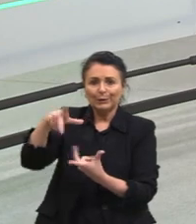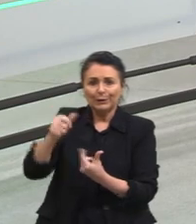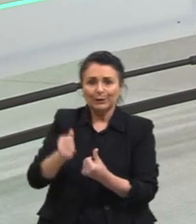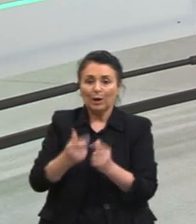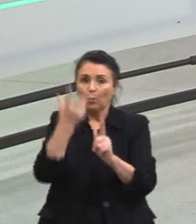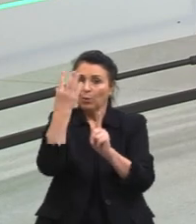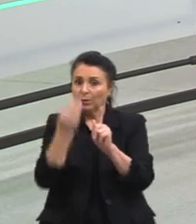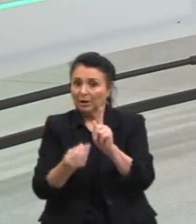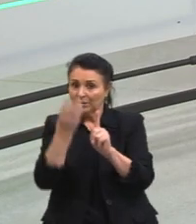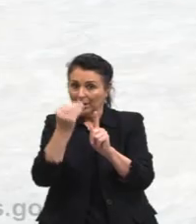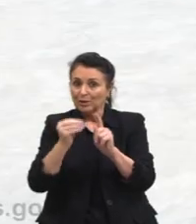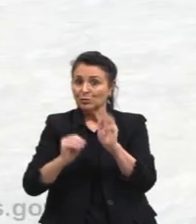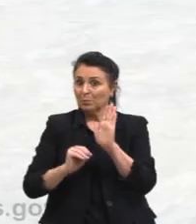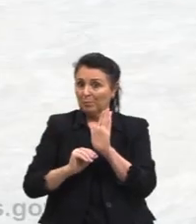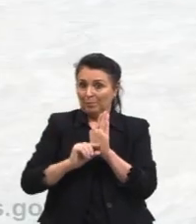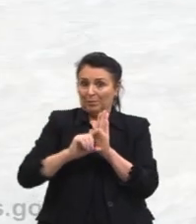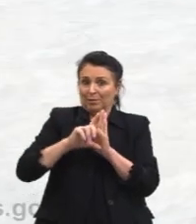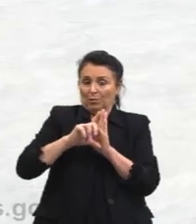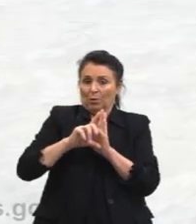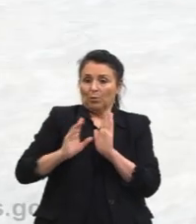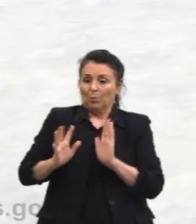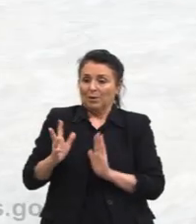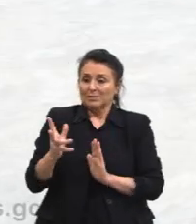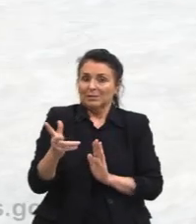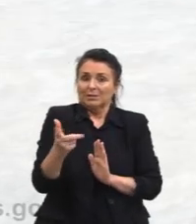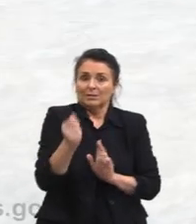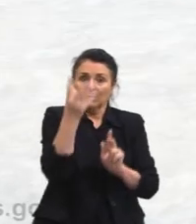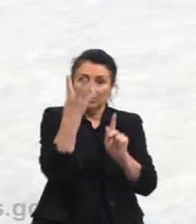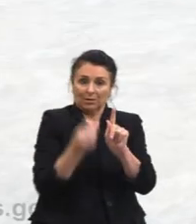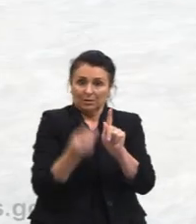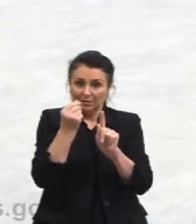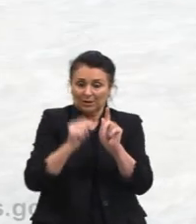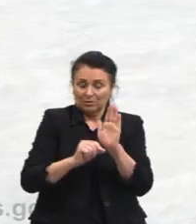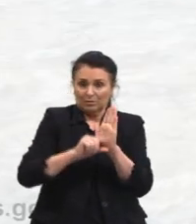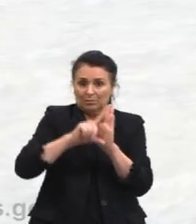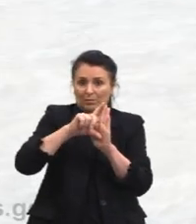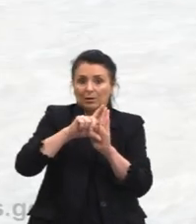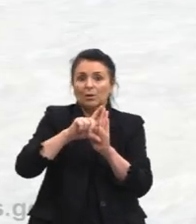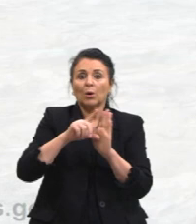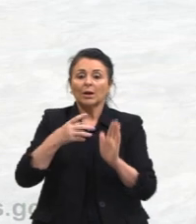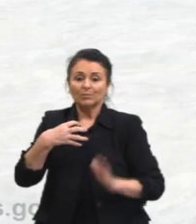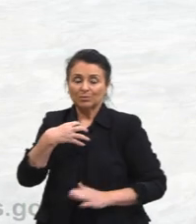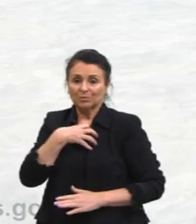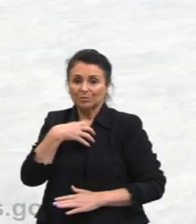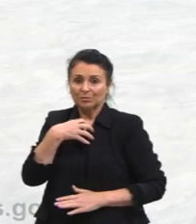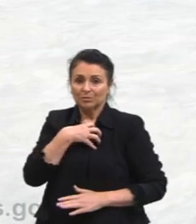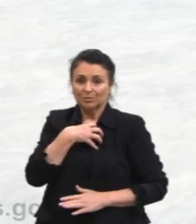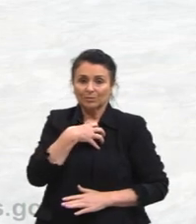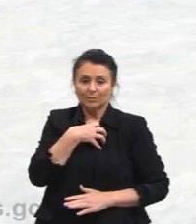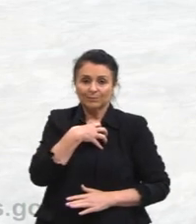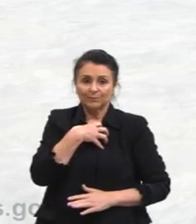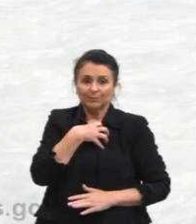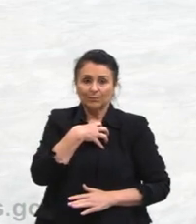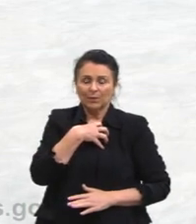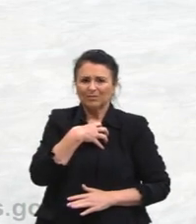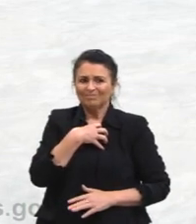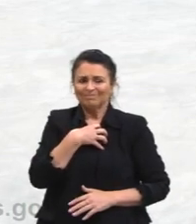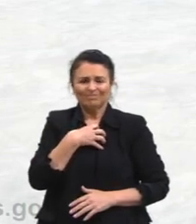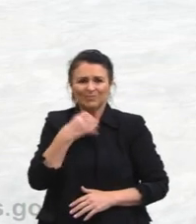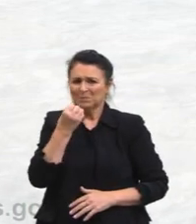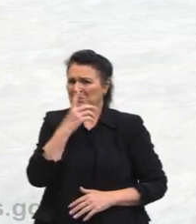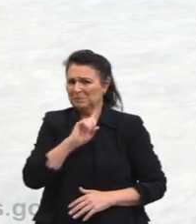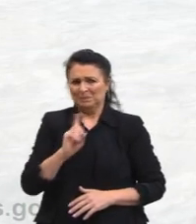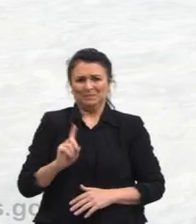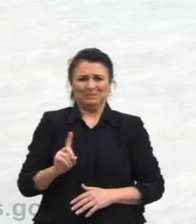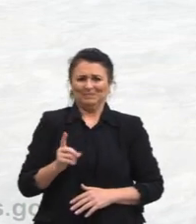gravidade maior, uma aceleração da gravidade maior, a gente vai sentir desconforto, né,